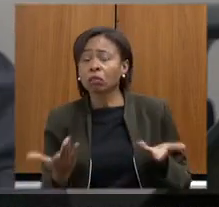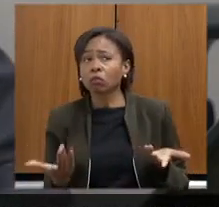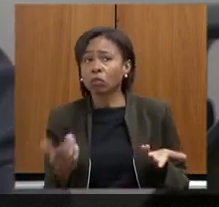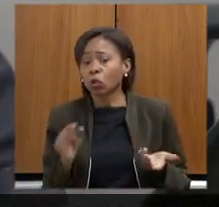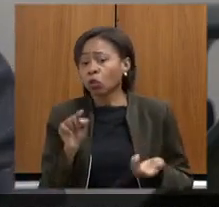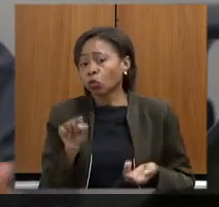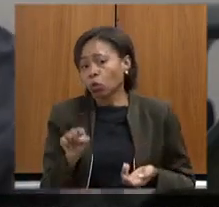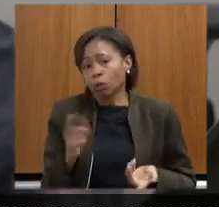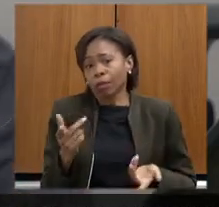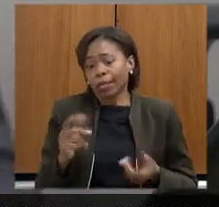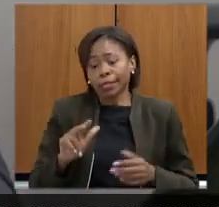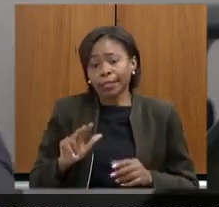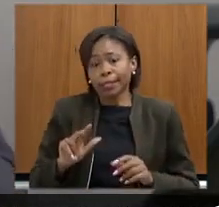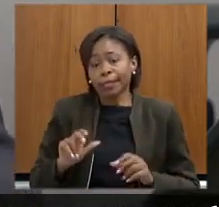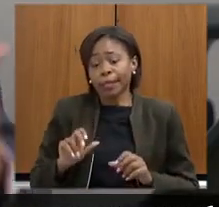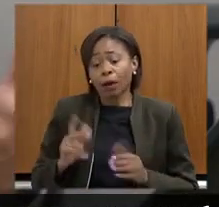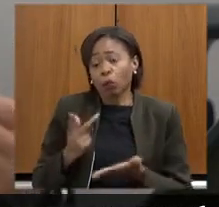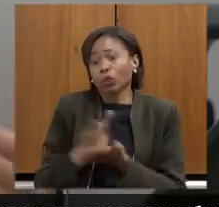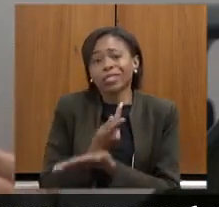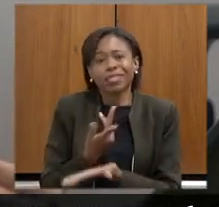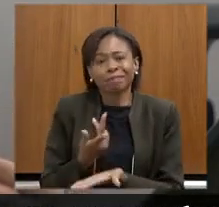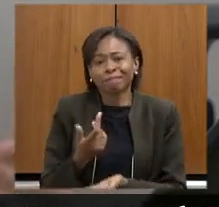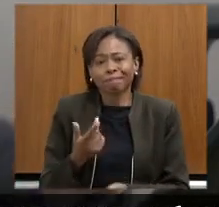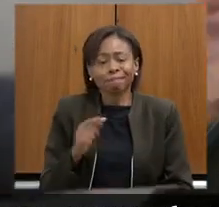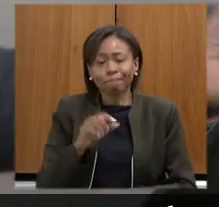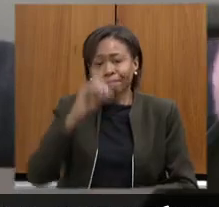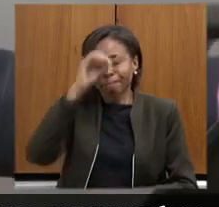durante esse tempo inteiro então